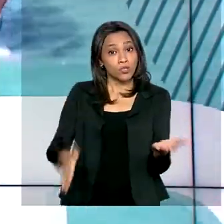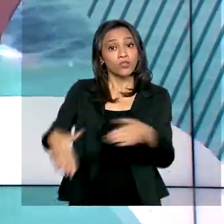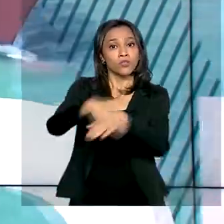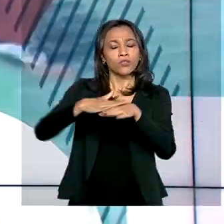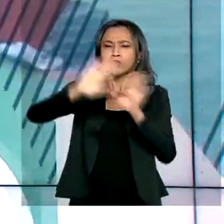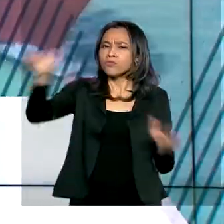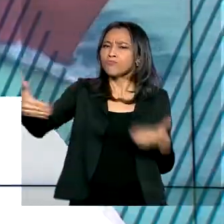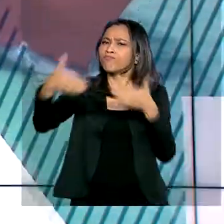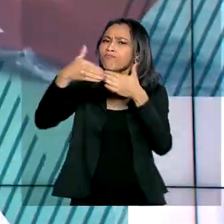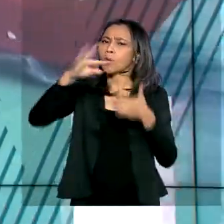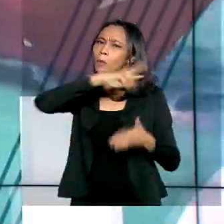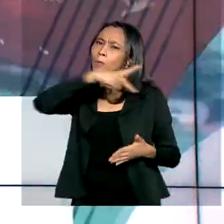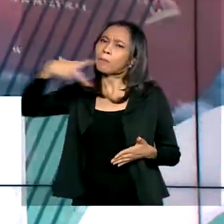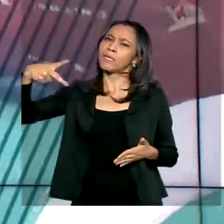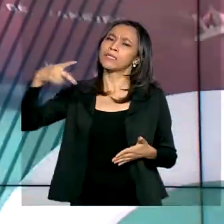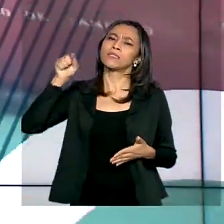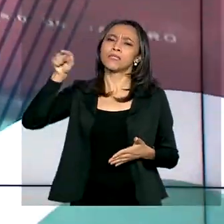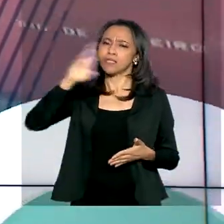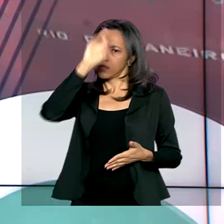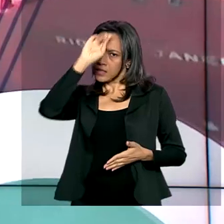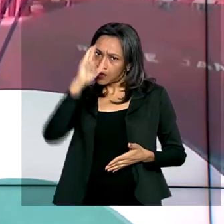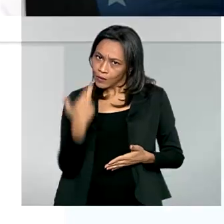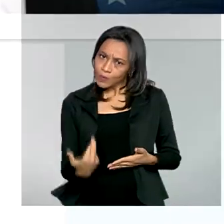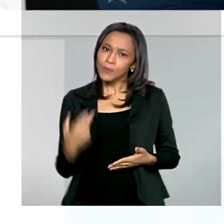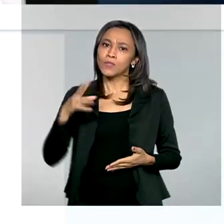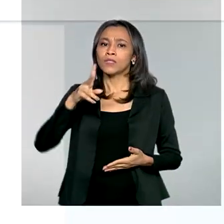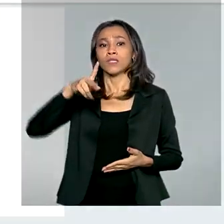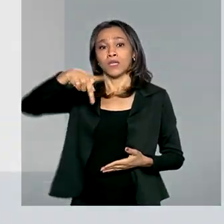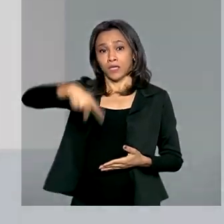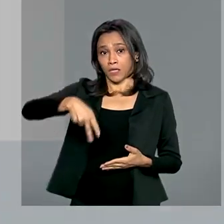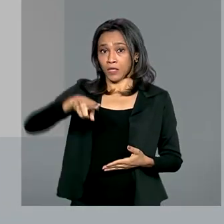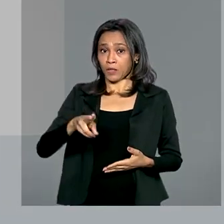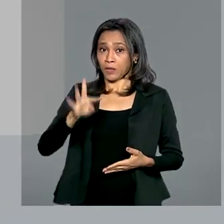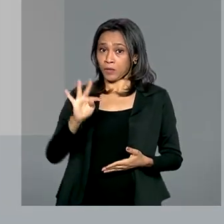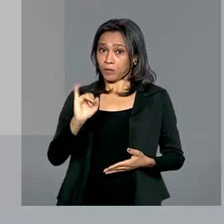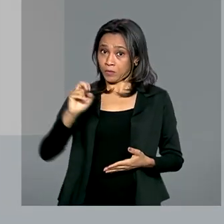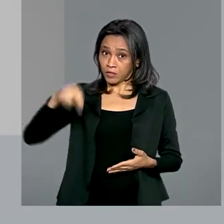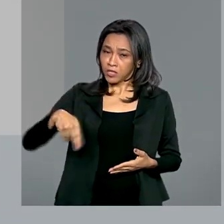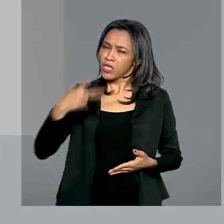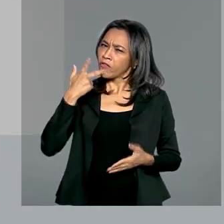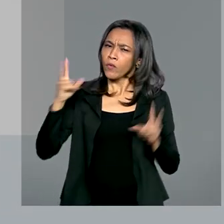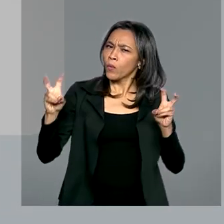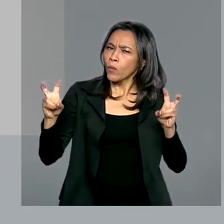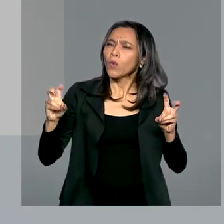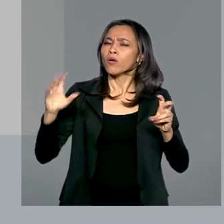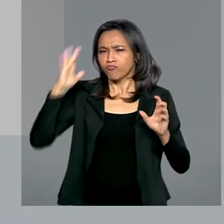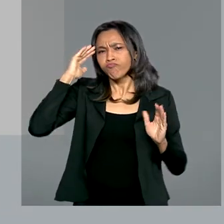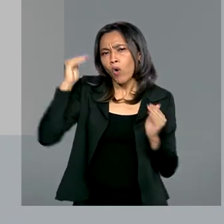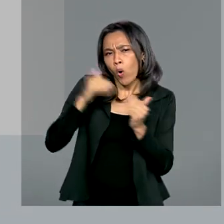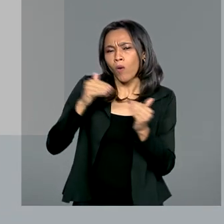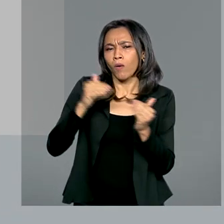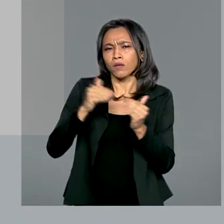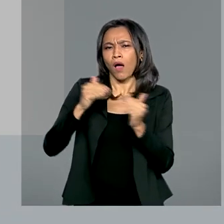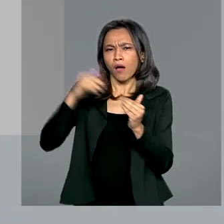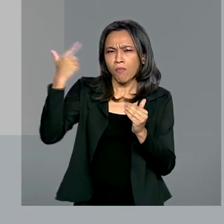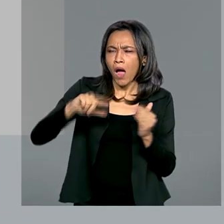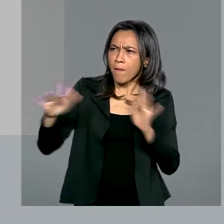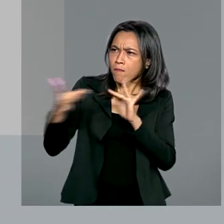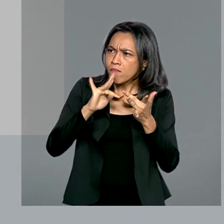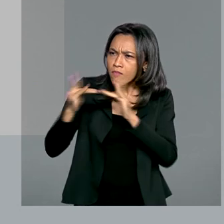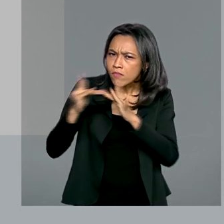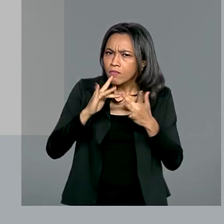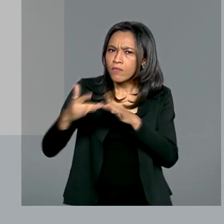presidente da Rússia, Vladimir Putin. Pelas redes sociais, Bolsonaro afirmou que eles concordaram em aprofundar ainda mais a